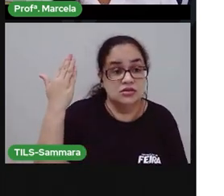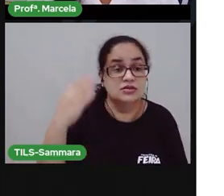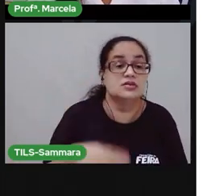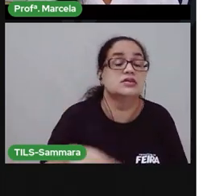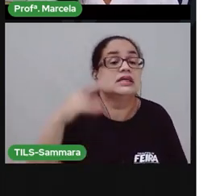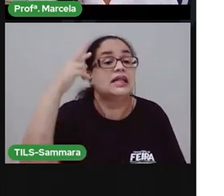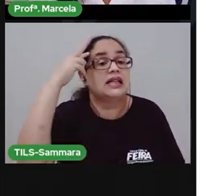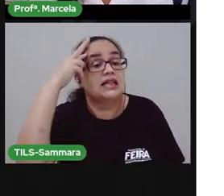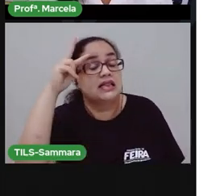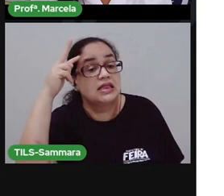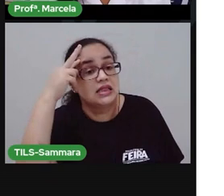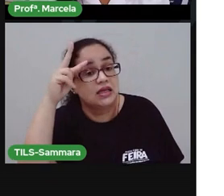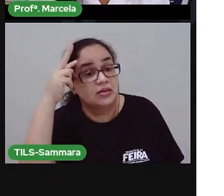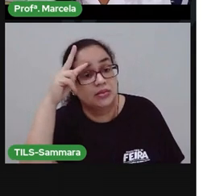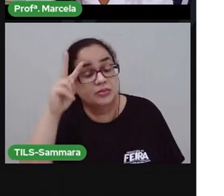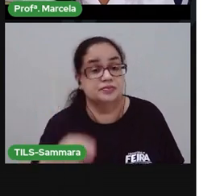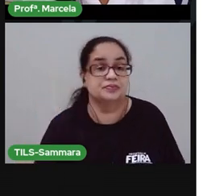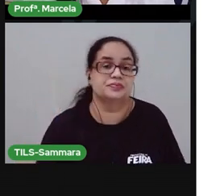lembra.